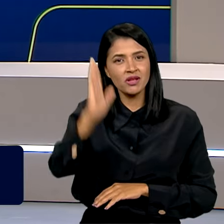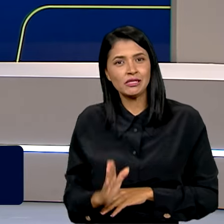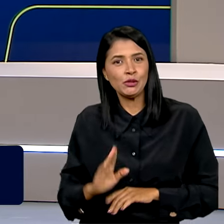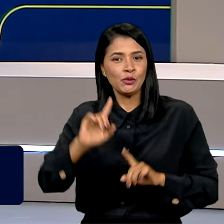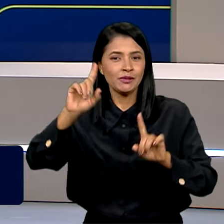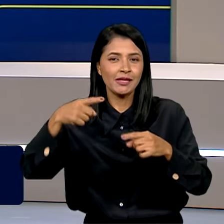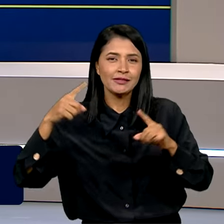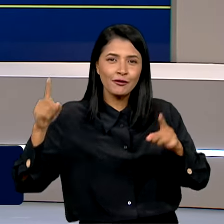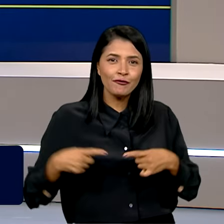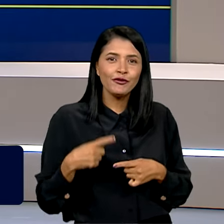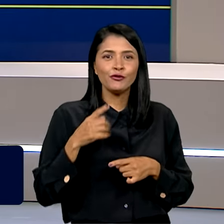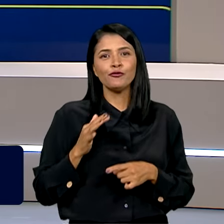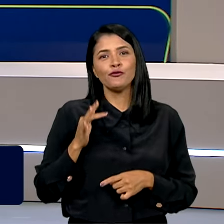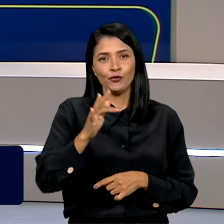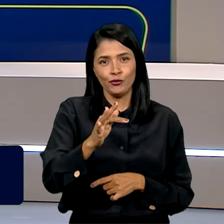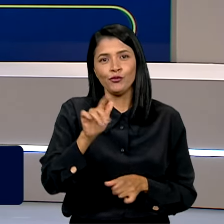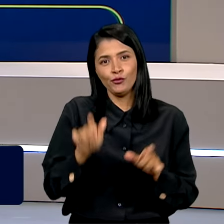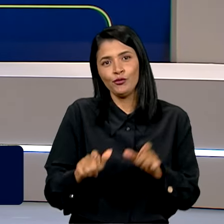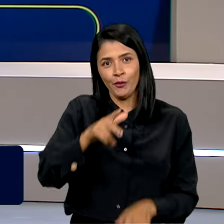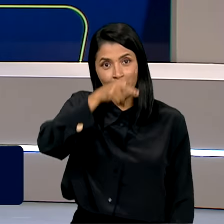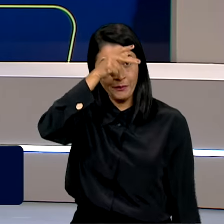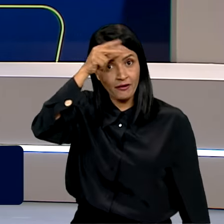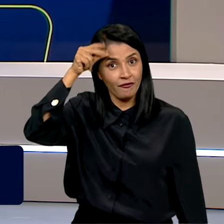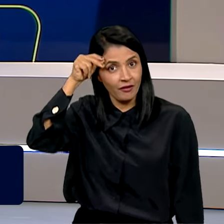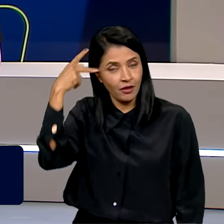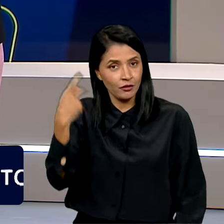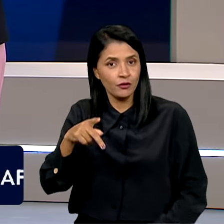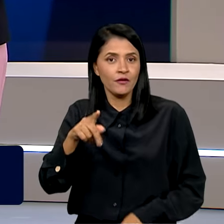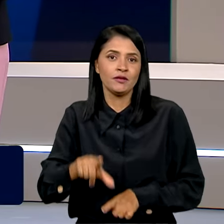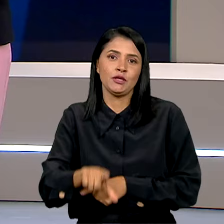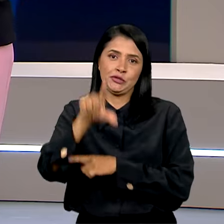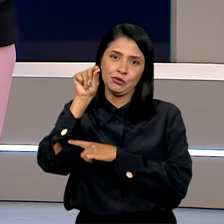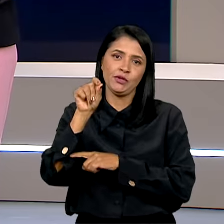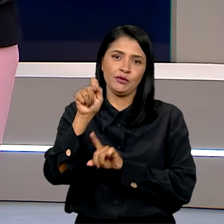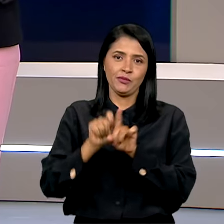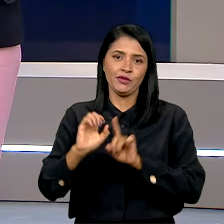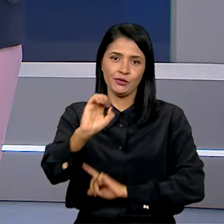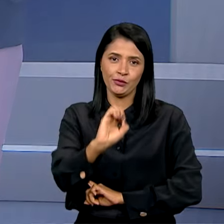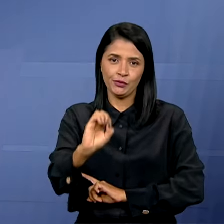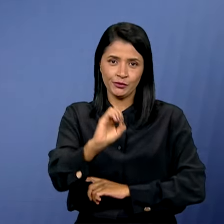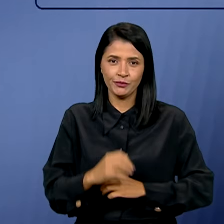desafios dos futuros prefeitos ou prefeitas que serão eleitos em outubro.